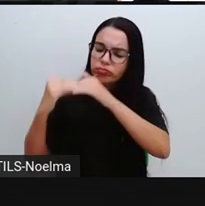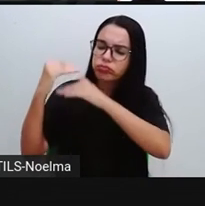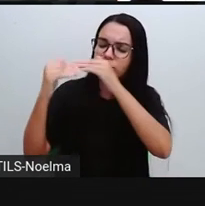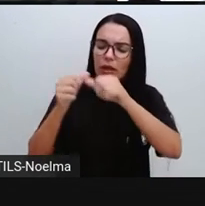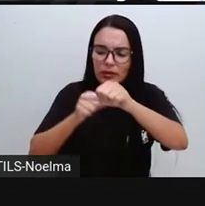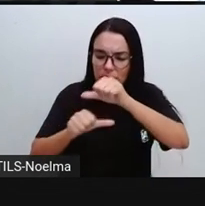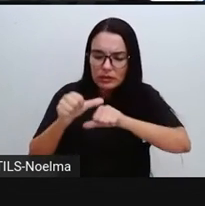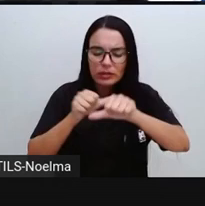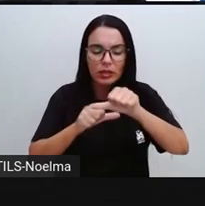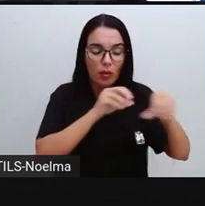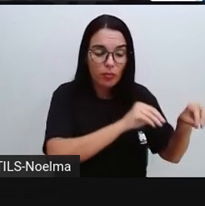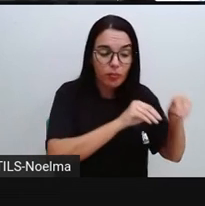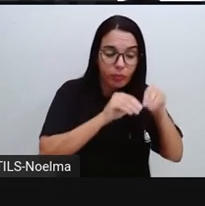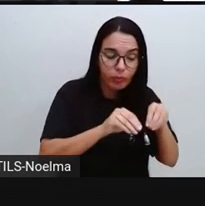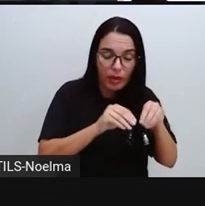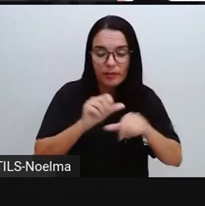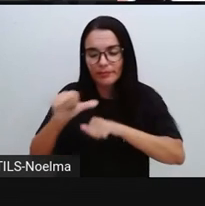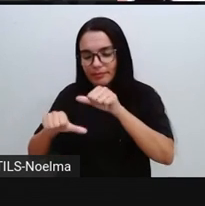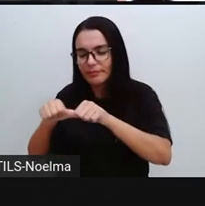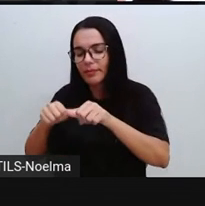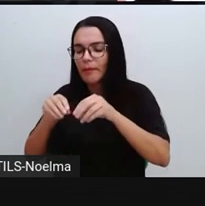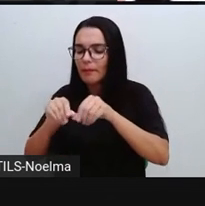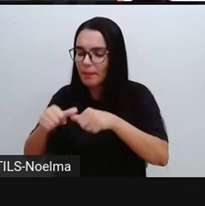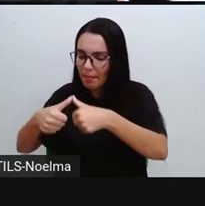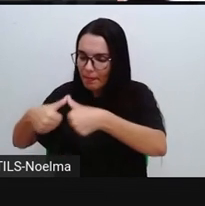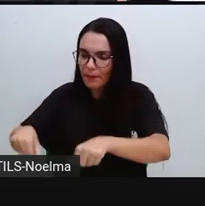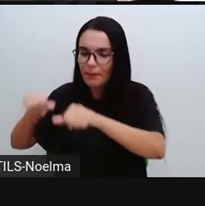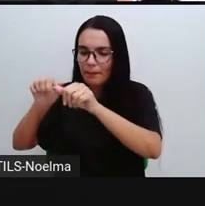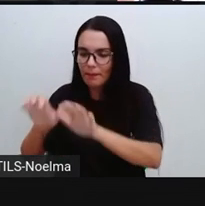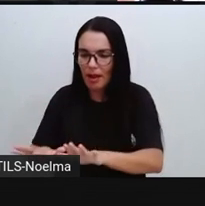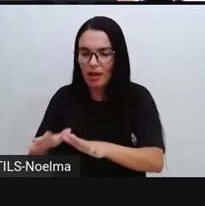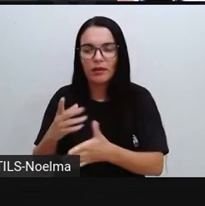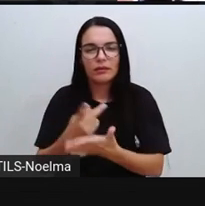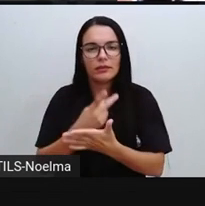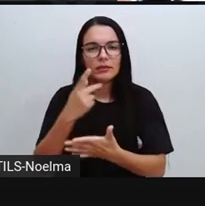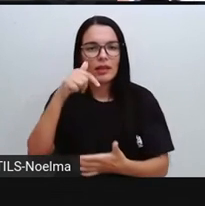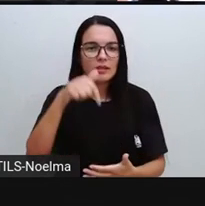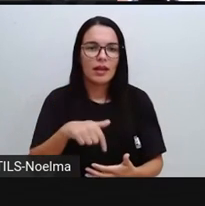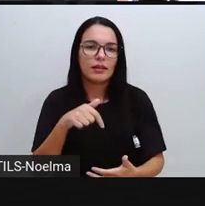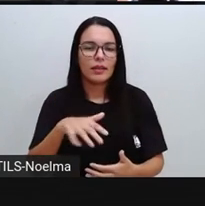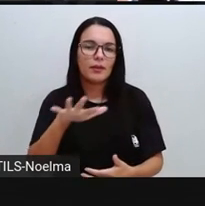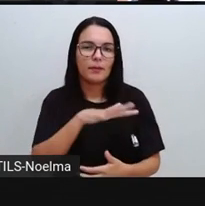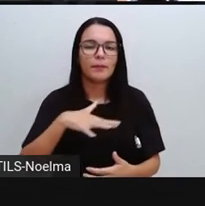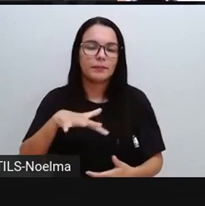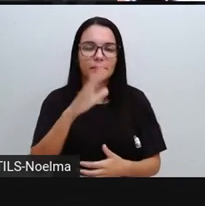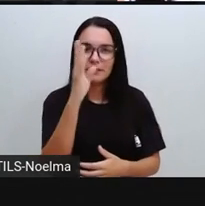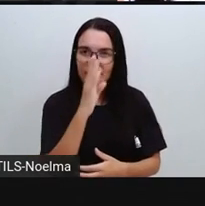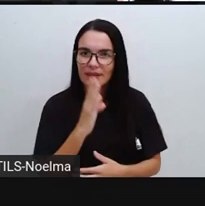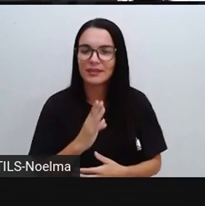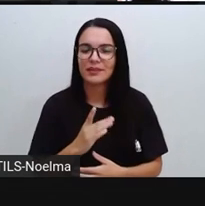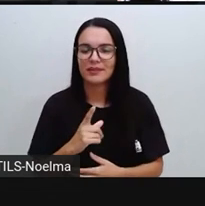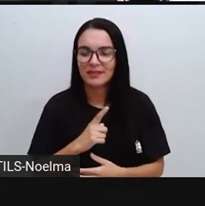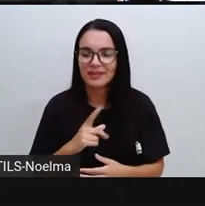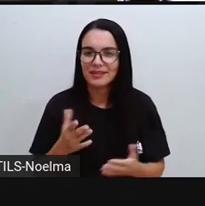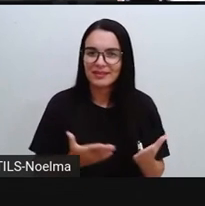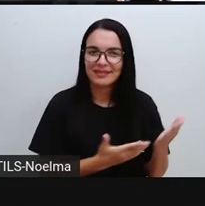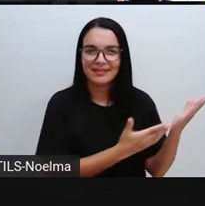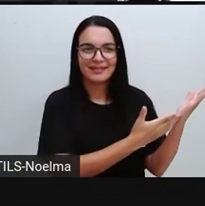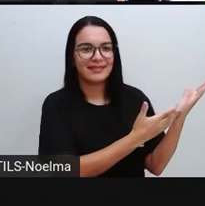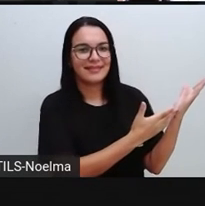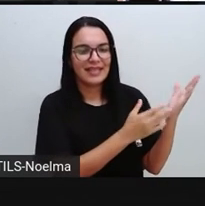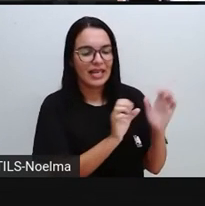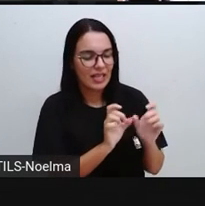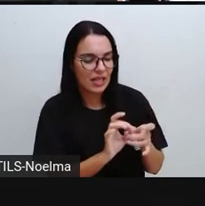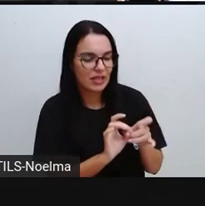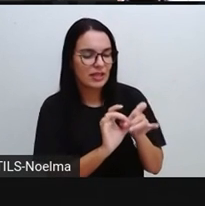entre o numadismo e o sedentarismo acontece aqui no espaço brasileiro. É um texto que foi publicado aí